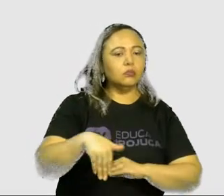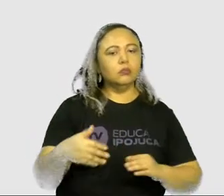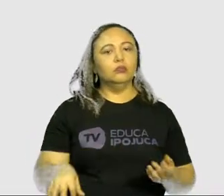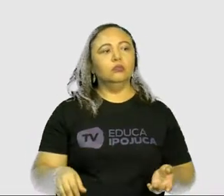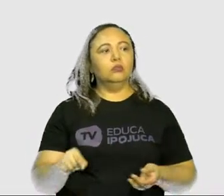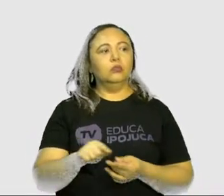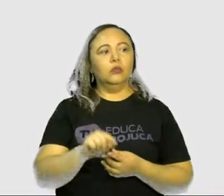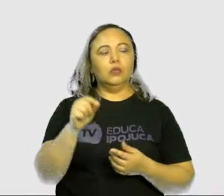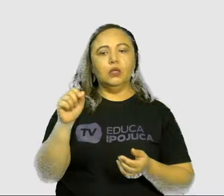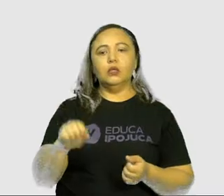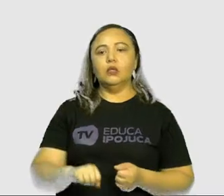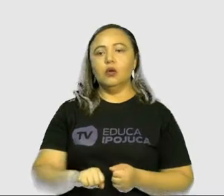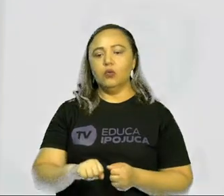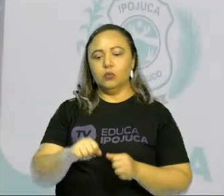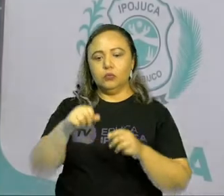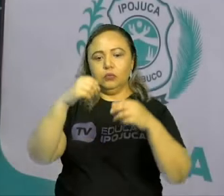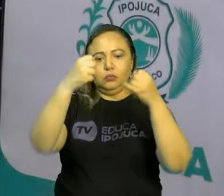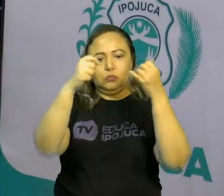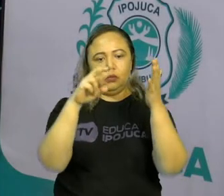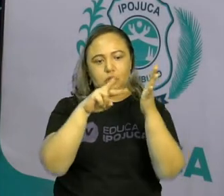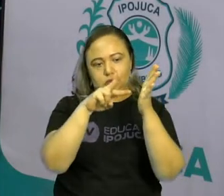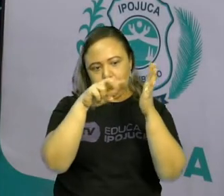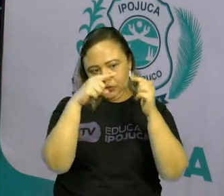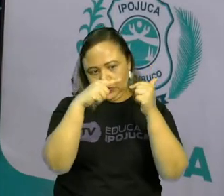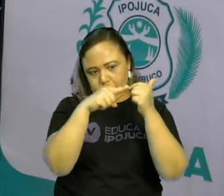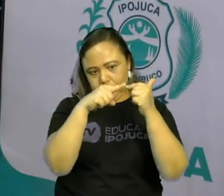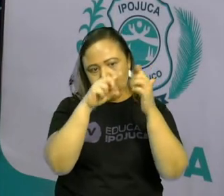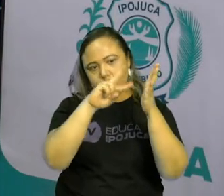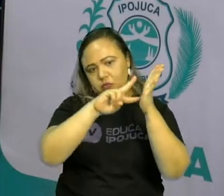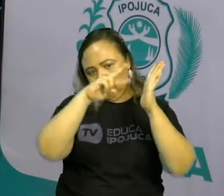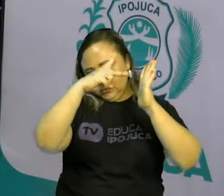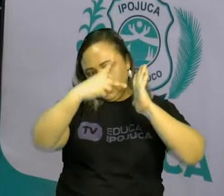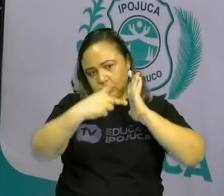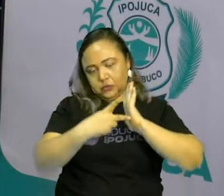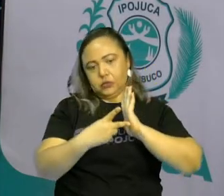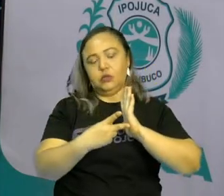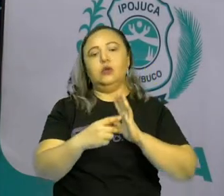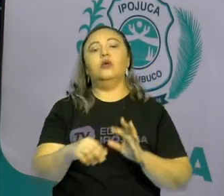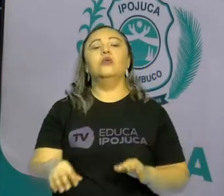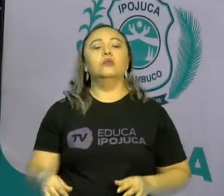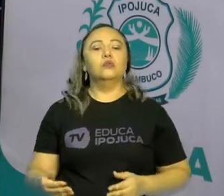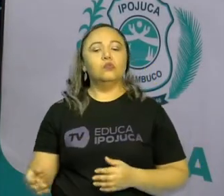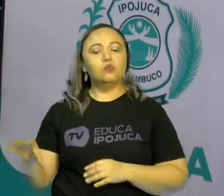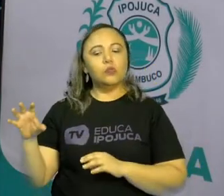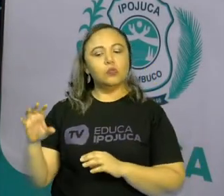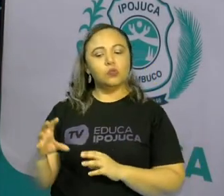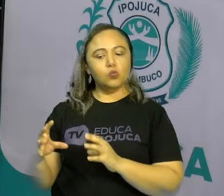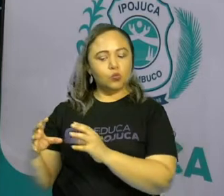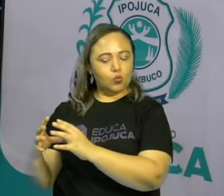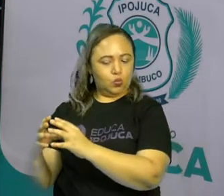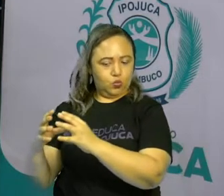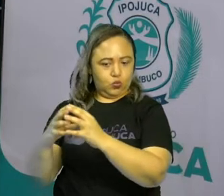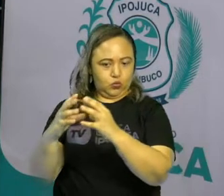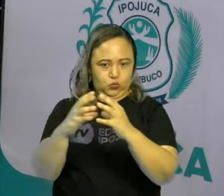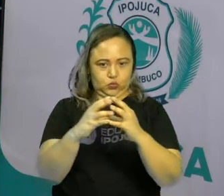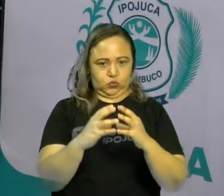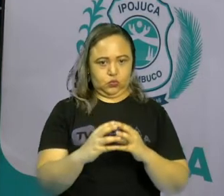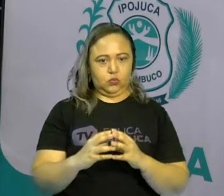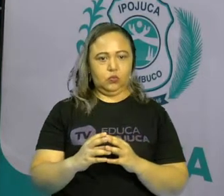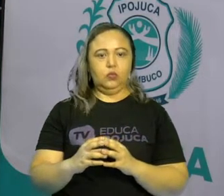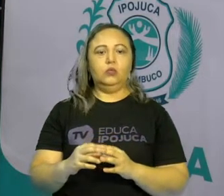como uma comunidade, onde o ser humano se relaciona um com os outros,